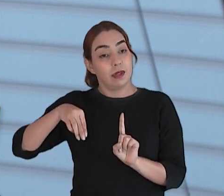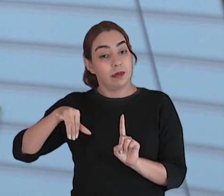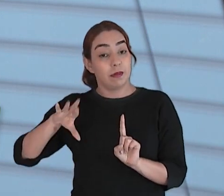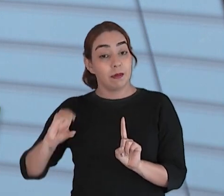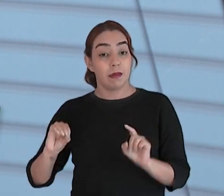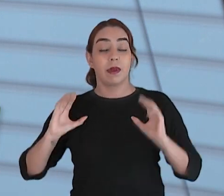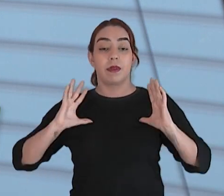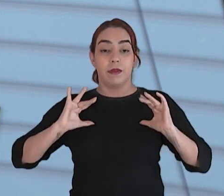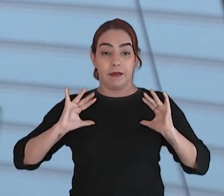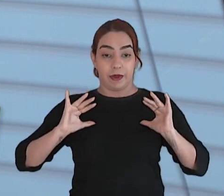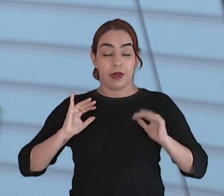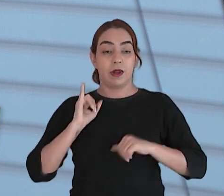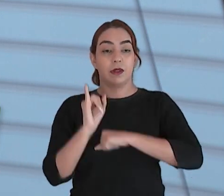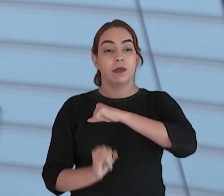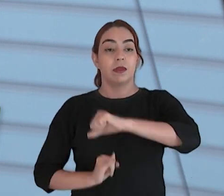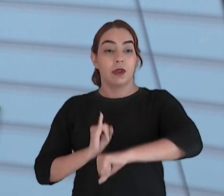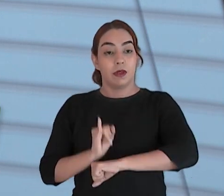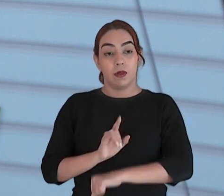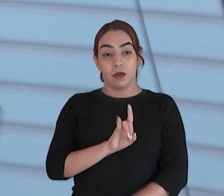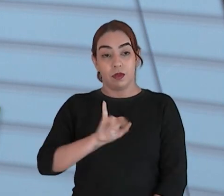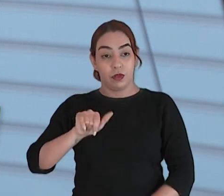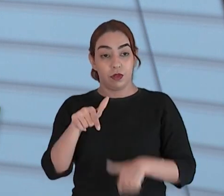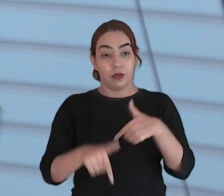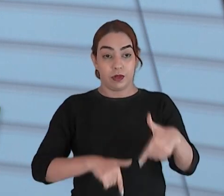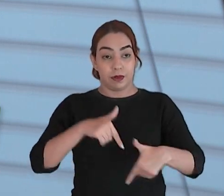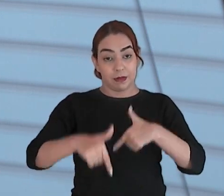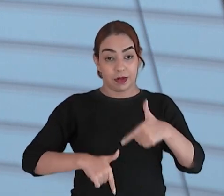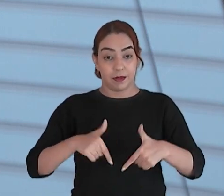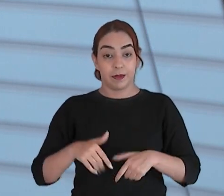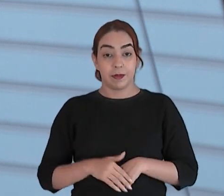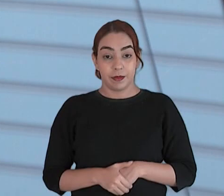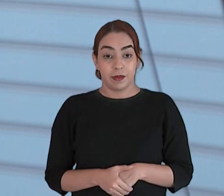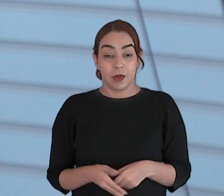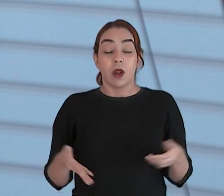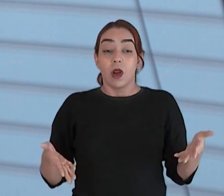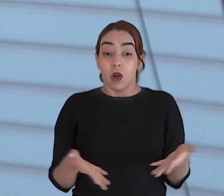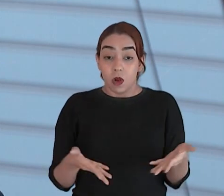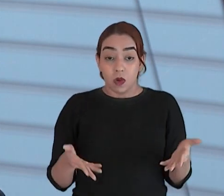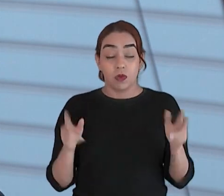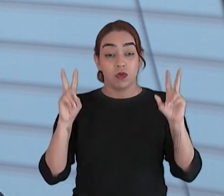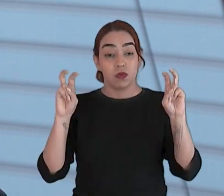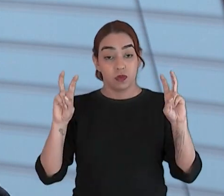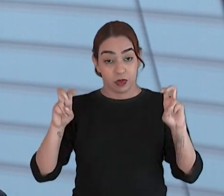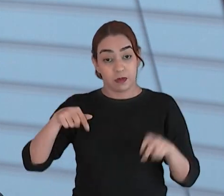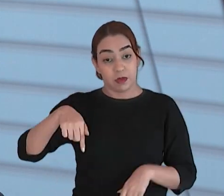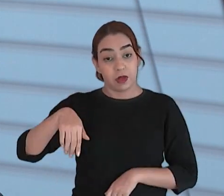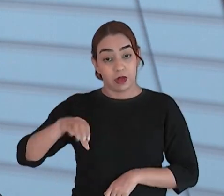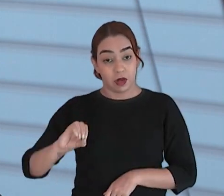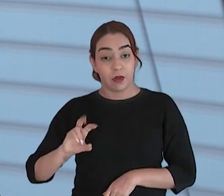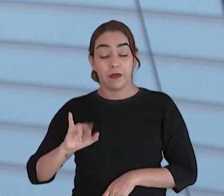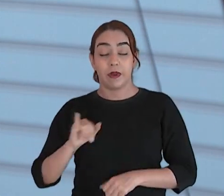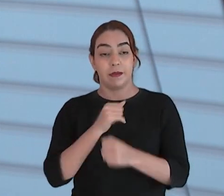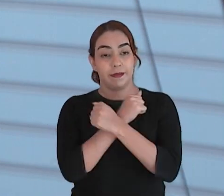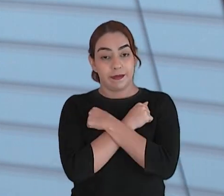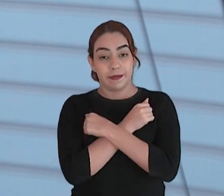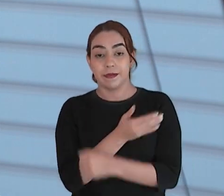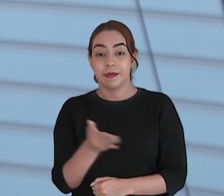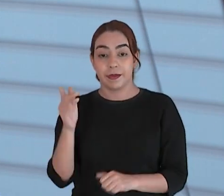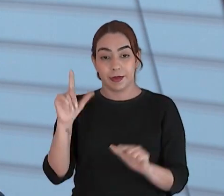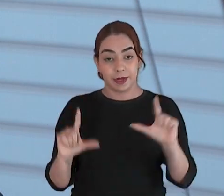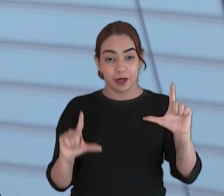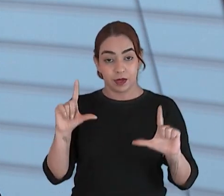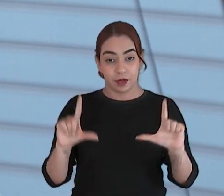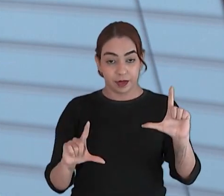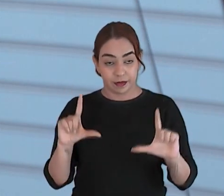feriado internacional do dia do trabalho. Hoje, o programa Questão de Ordem, abraçando você que nos acompanha aqui na televisão,